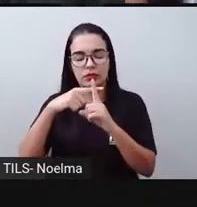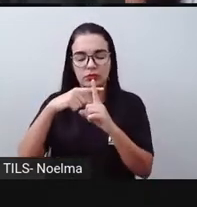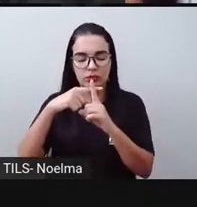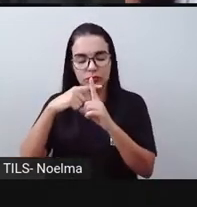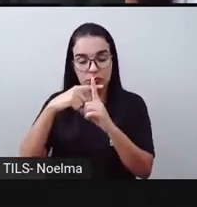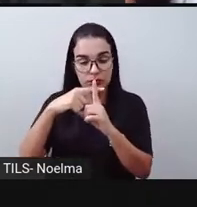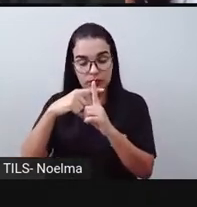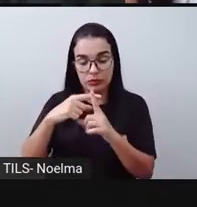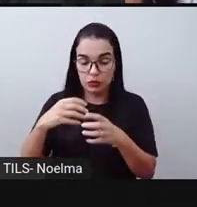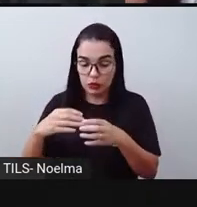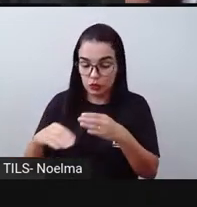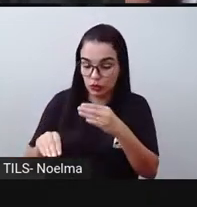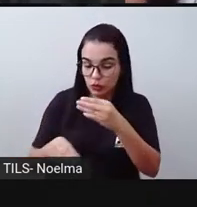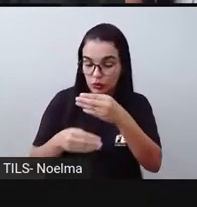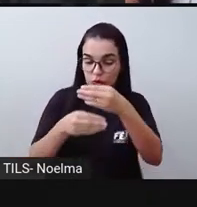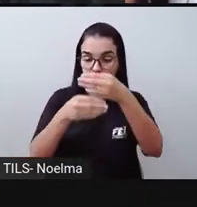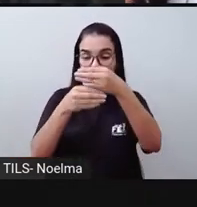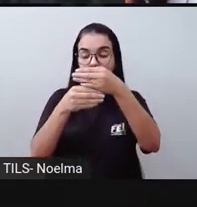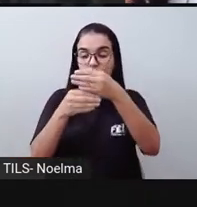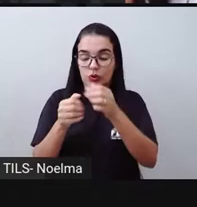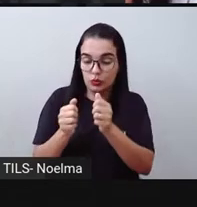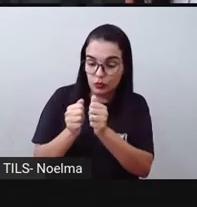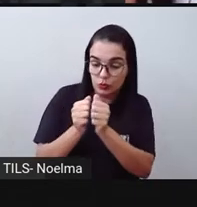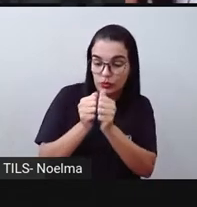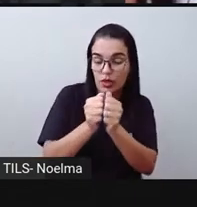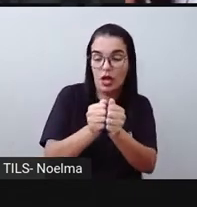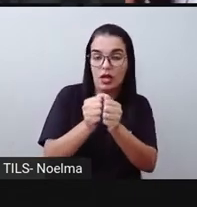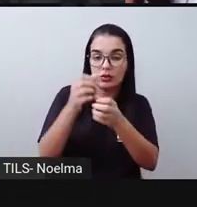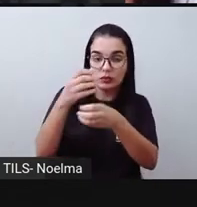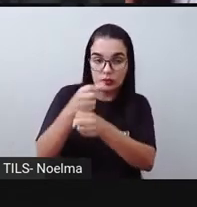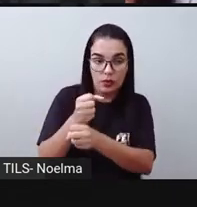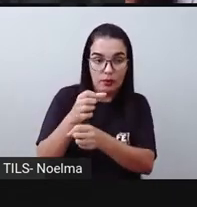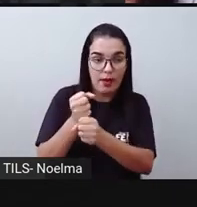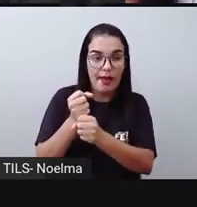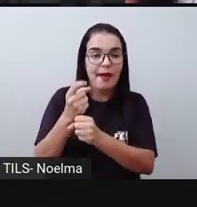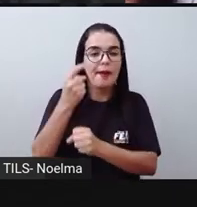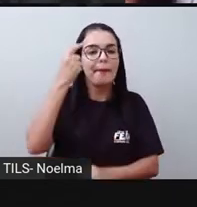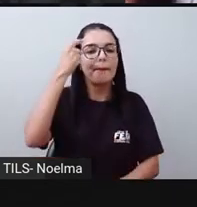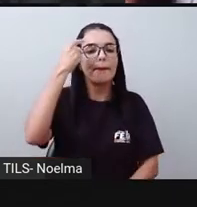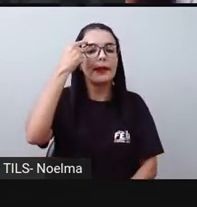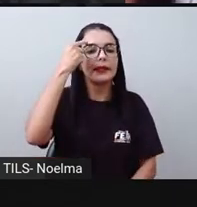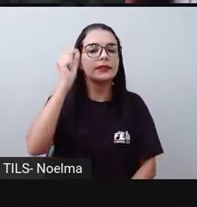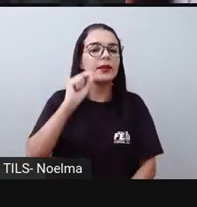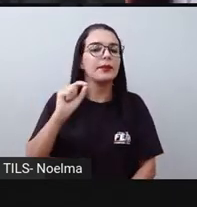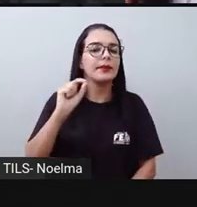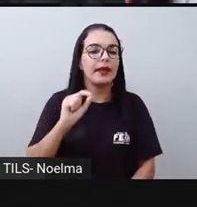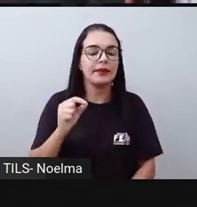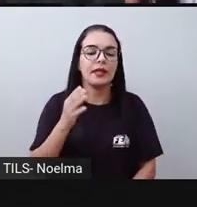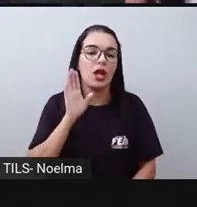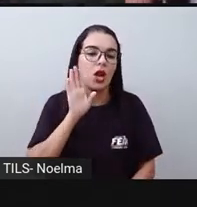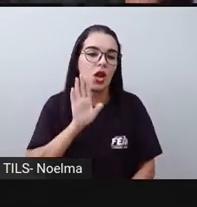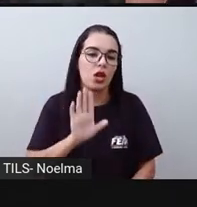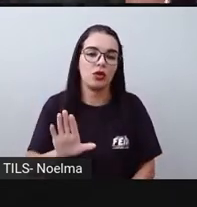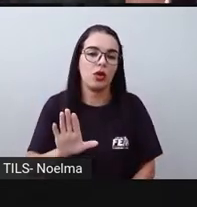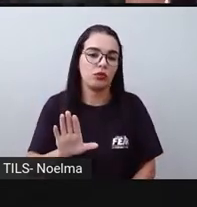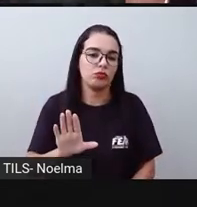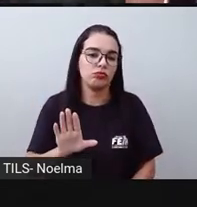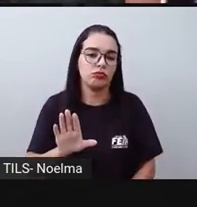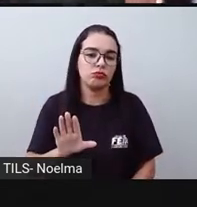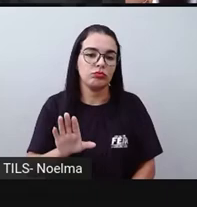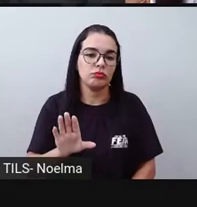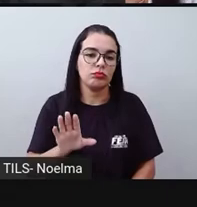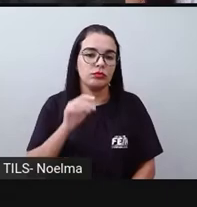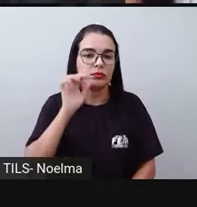operação matemática vai ser necessária para conseguir o resultado para a pergunta que foi feita. Então, identificamos os